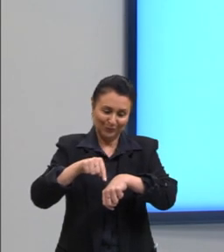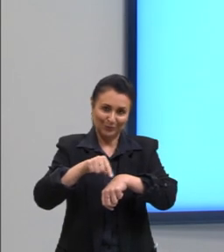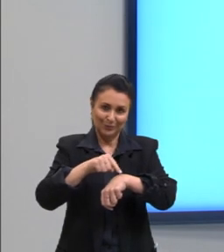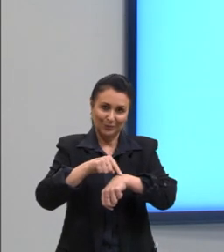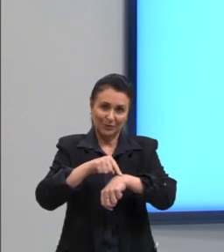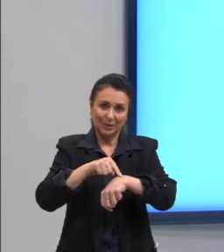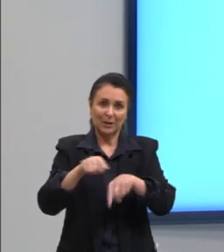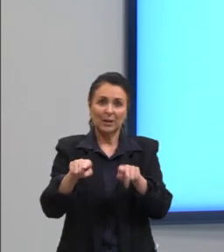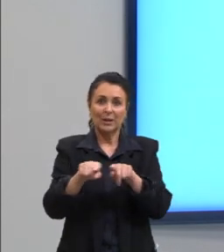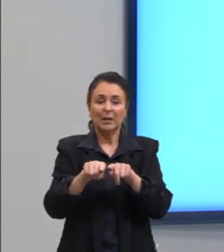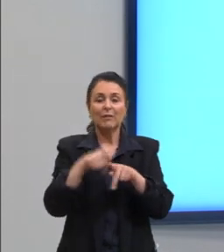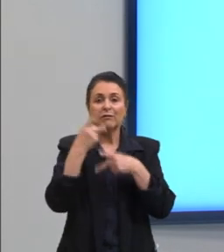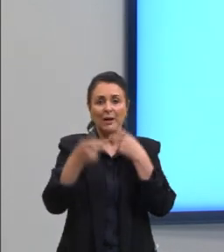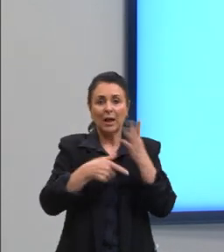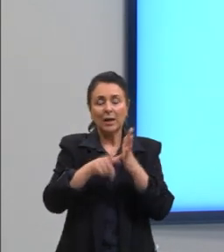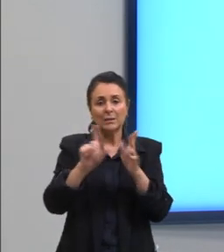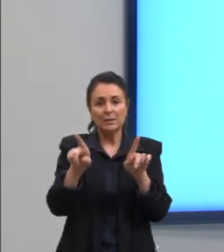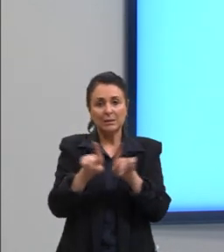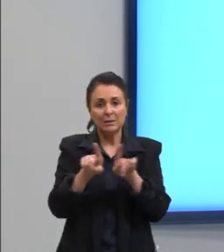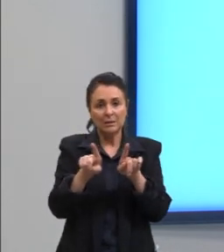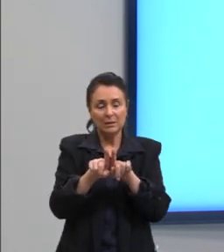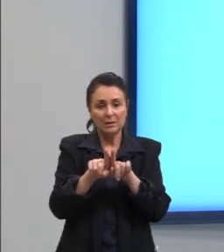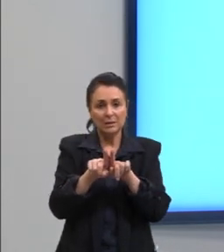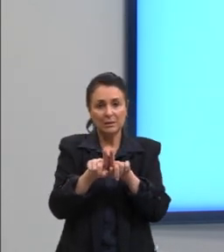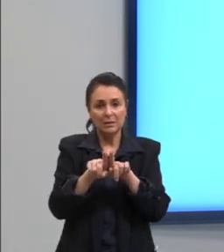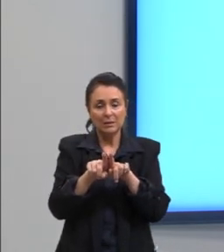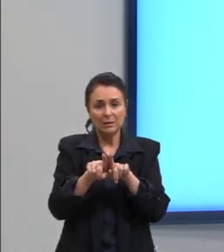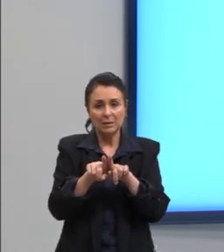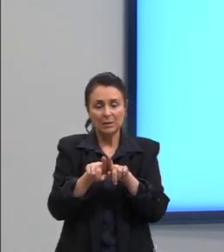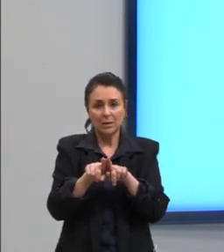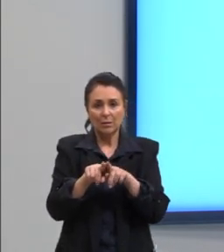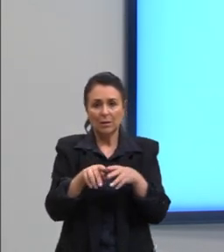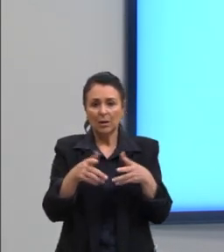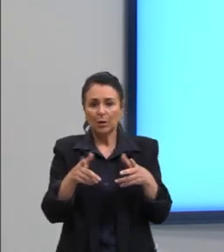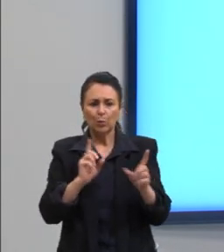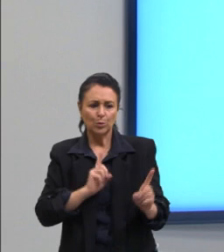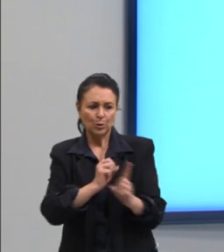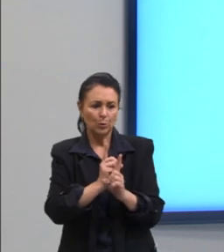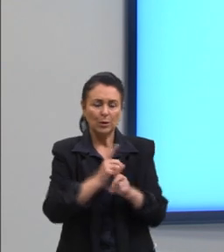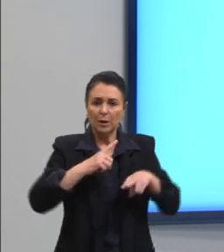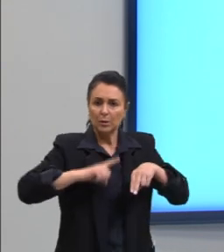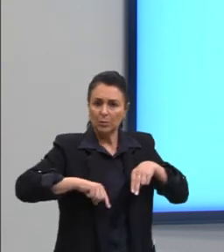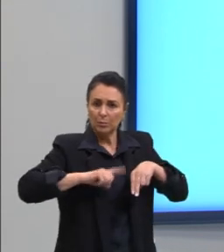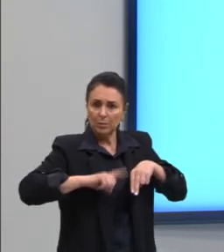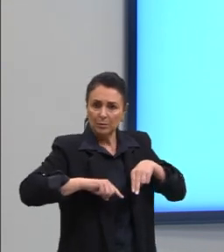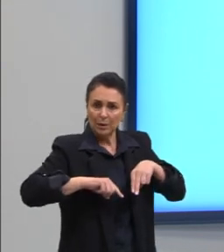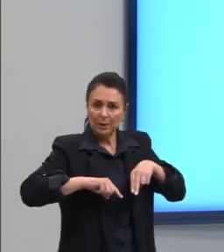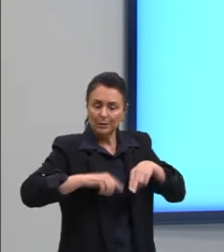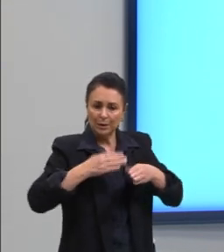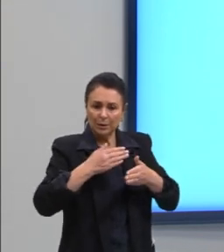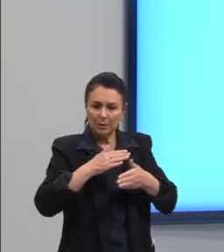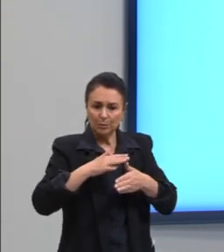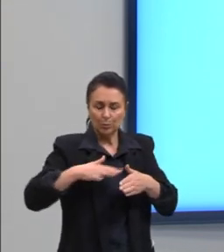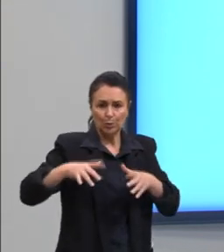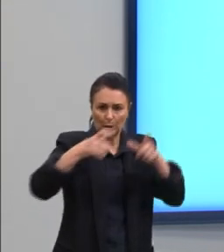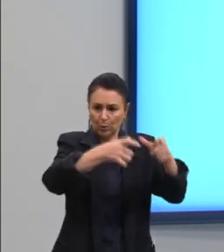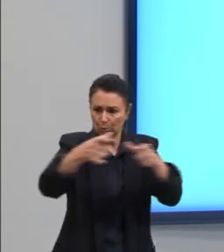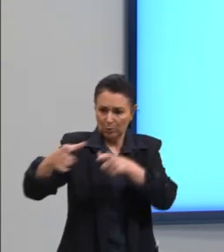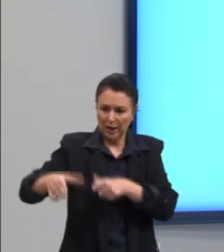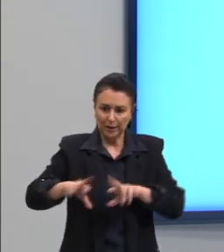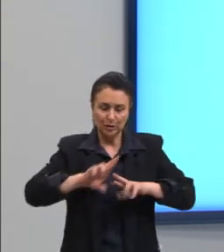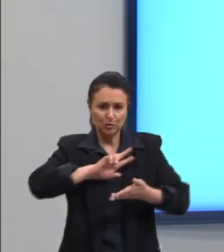o que eu ia falar antes também sobre a questão onde a gente encontra números naturais e isso está em tudo que é local